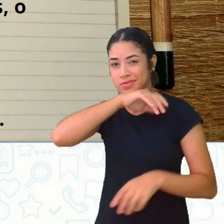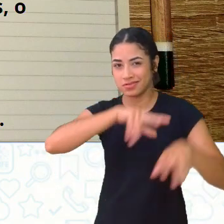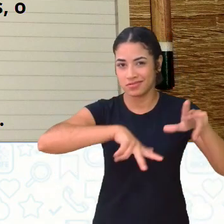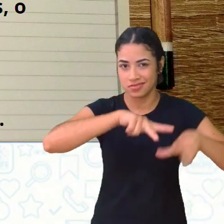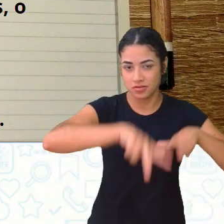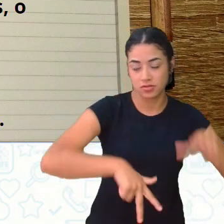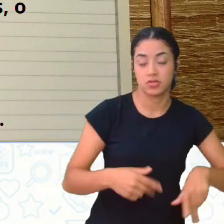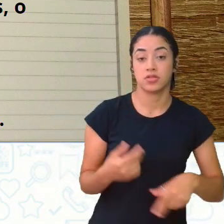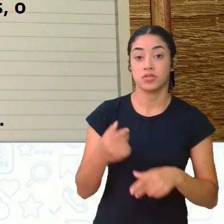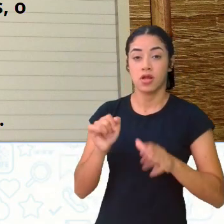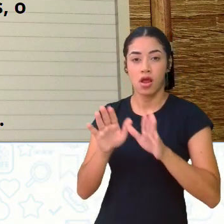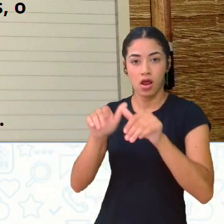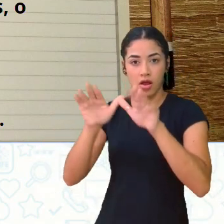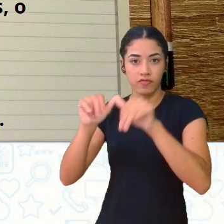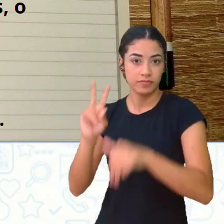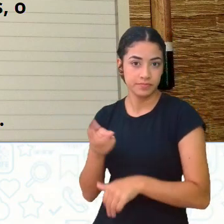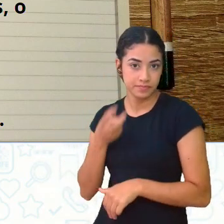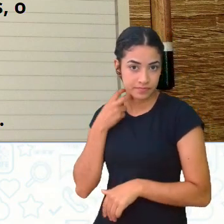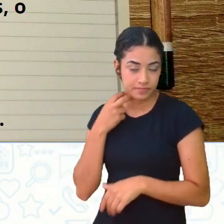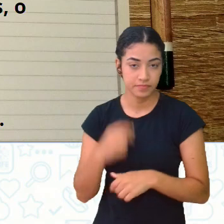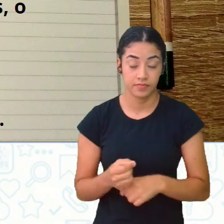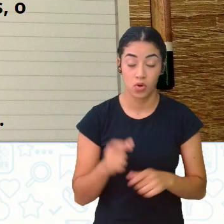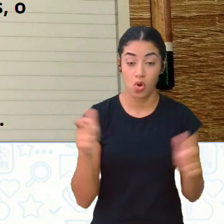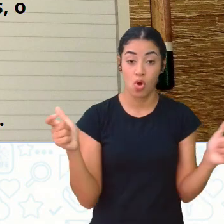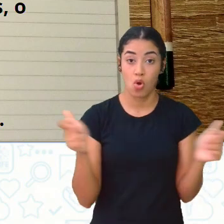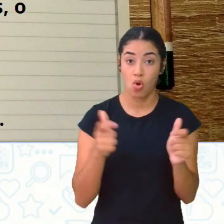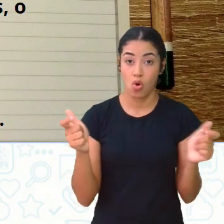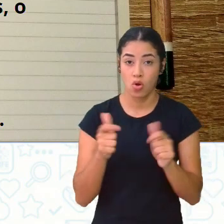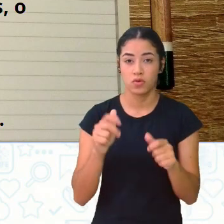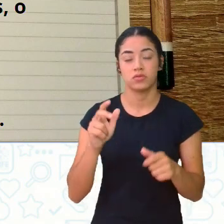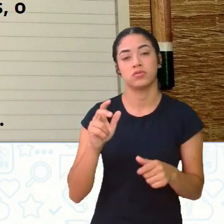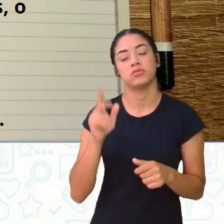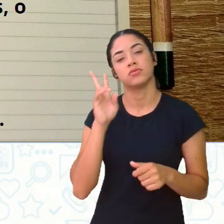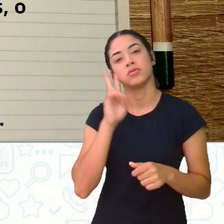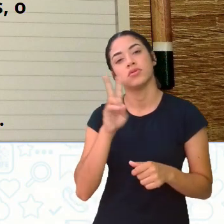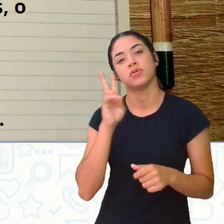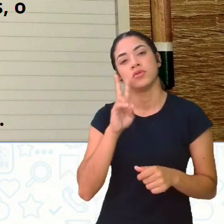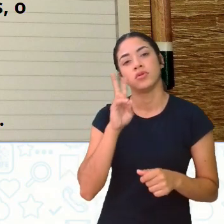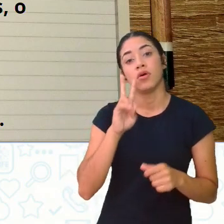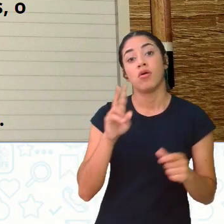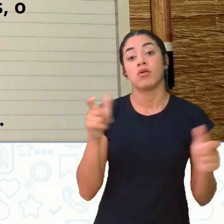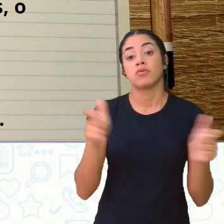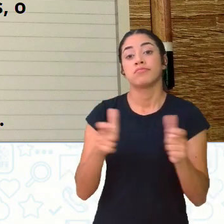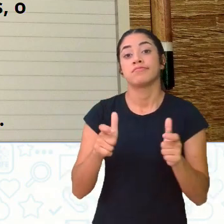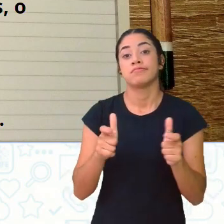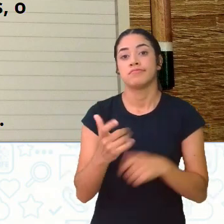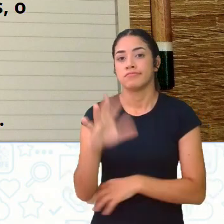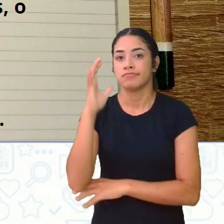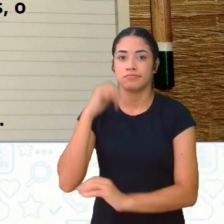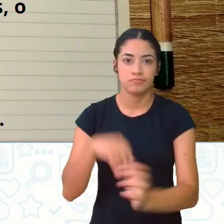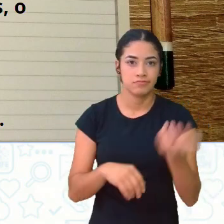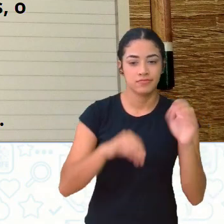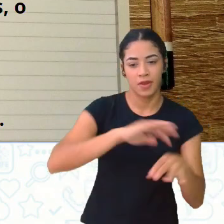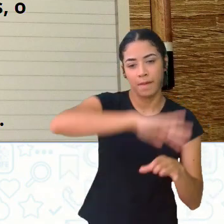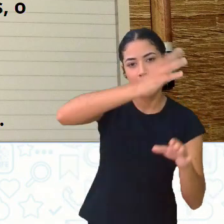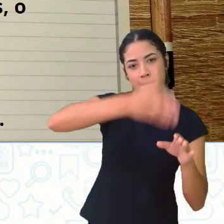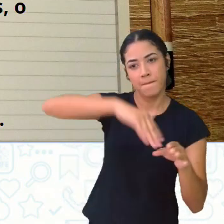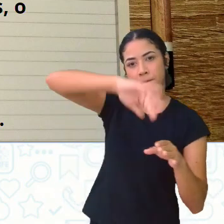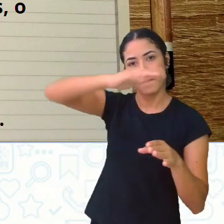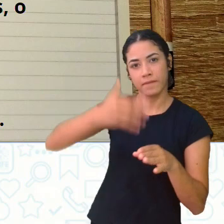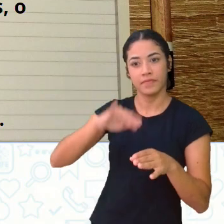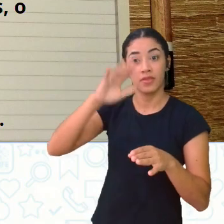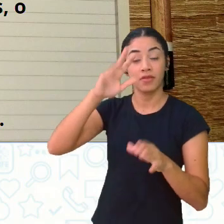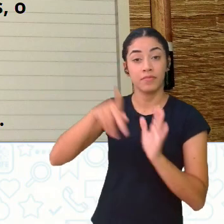morcegos Tá? Onde a história se passa Ao ar livre Na floresta Na savana E nas montanhas africanas Então o conflito é